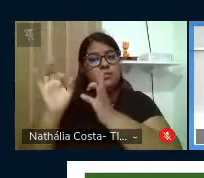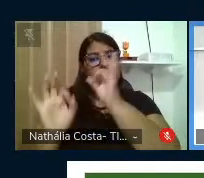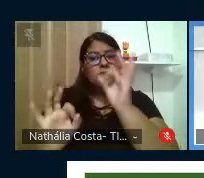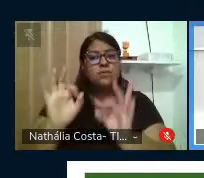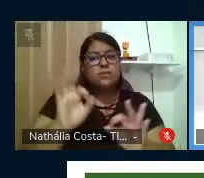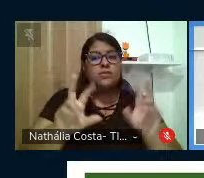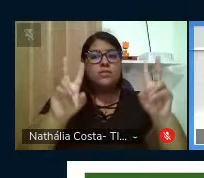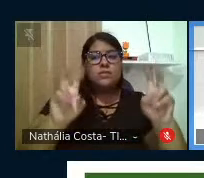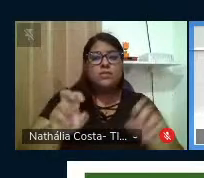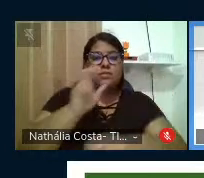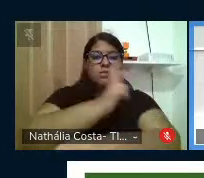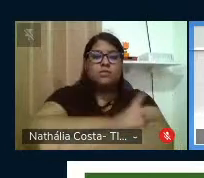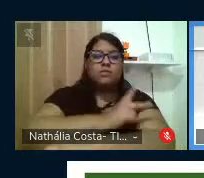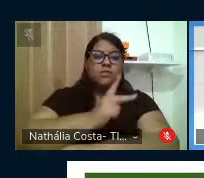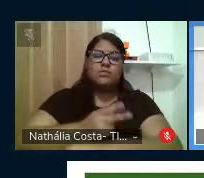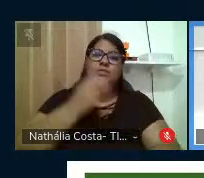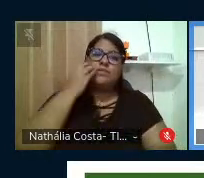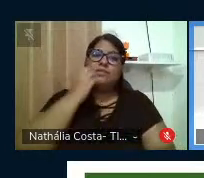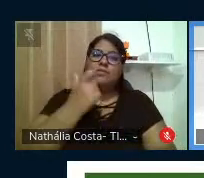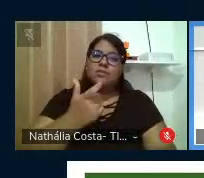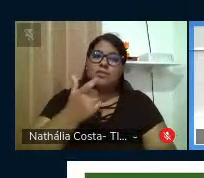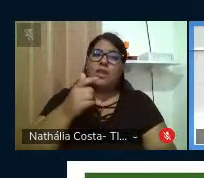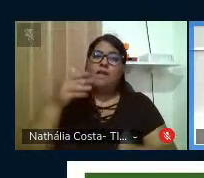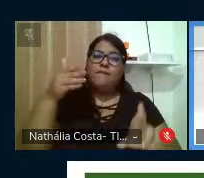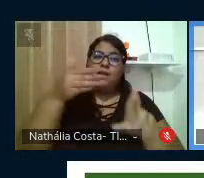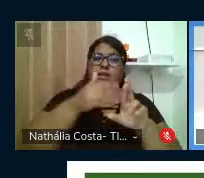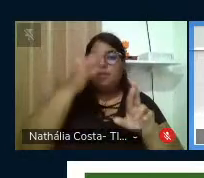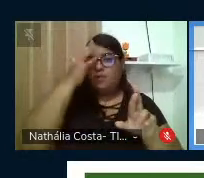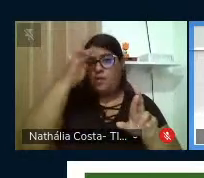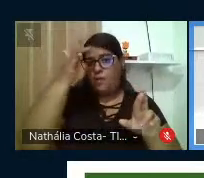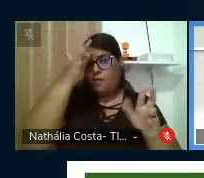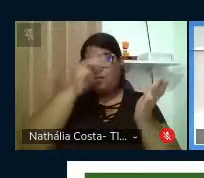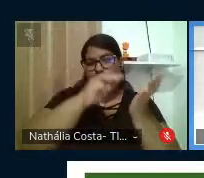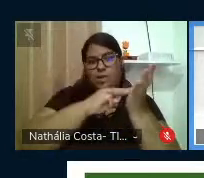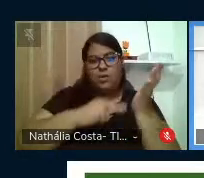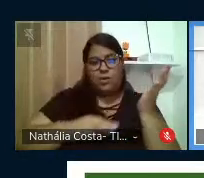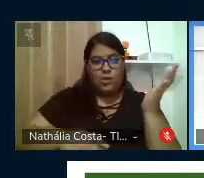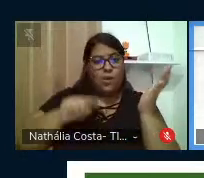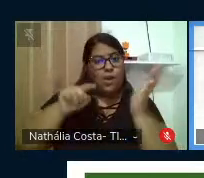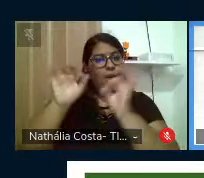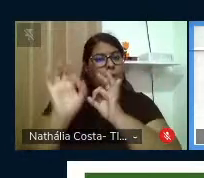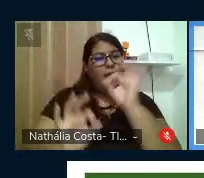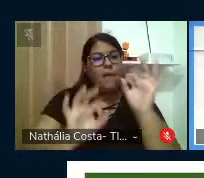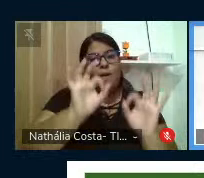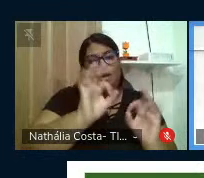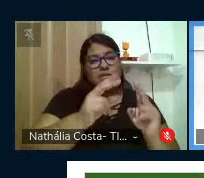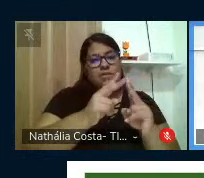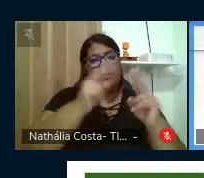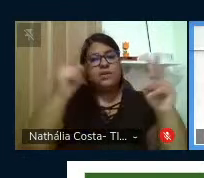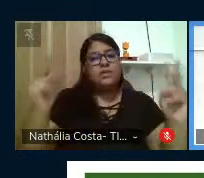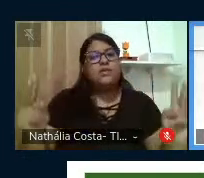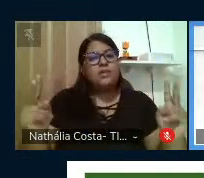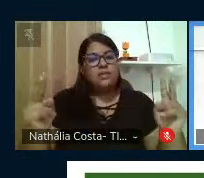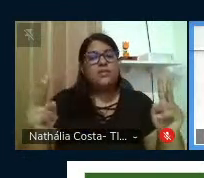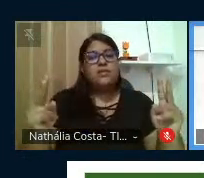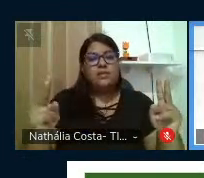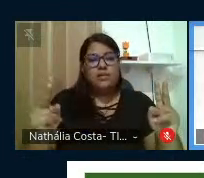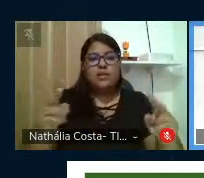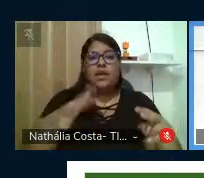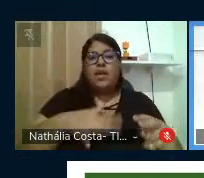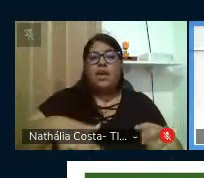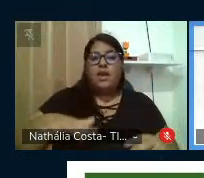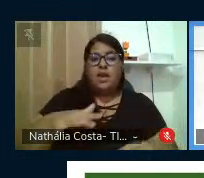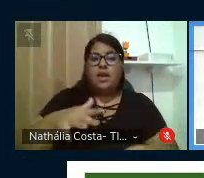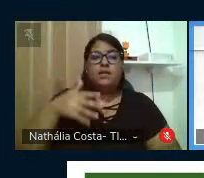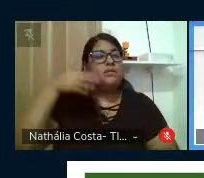pedagogia freiriana como referencial teórico metodológico. Essa construção ocorre virtualmente através de um ambiente de fala,